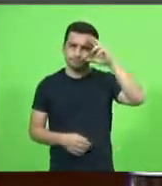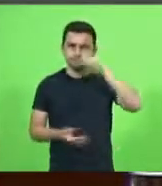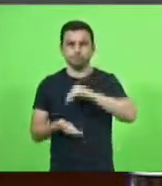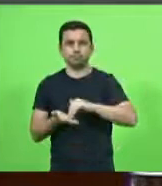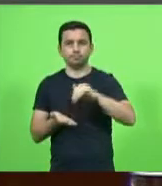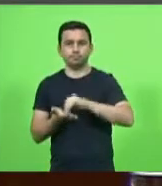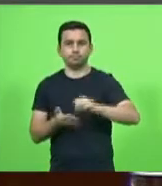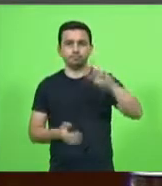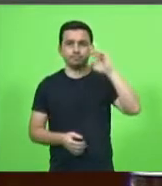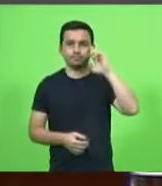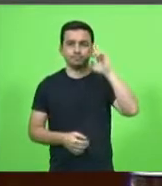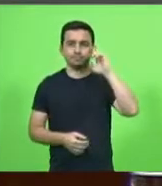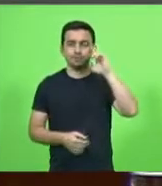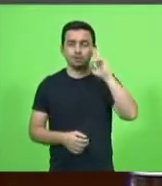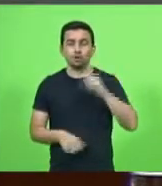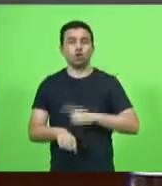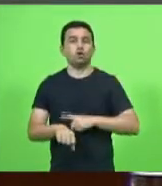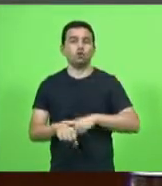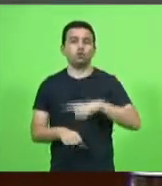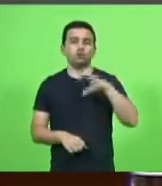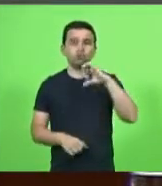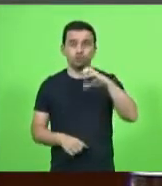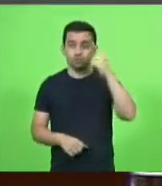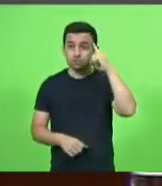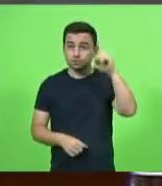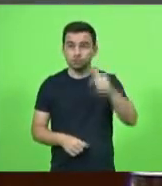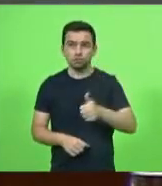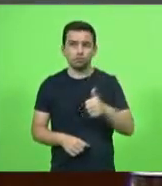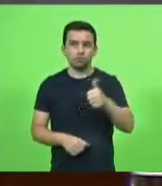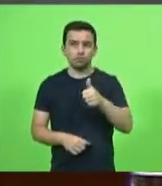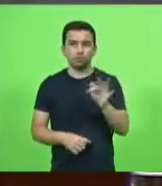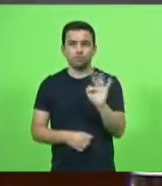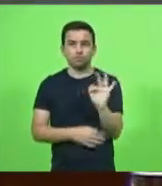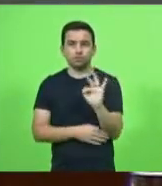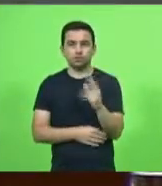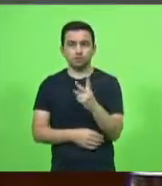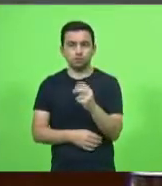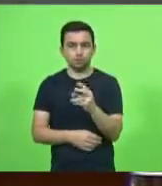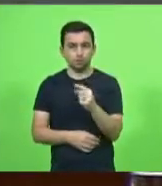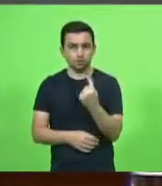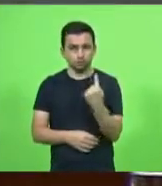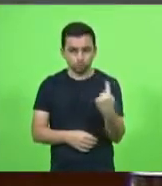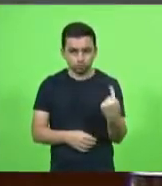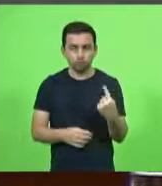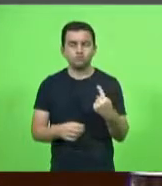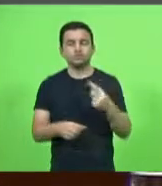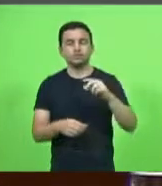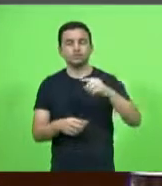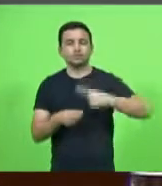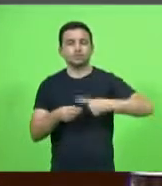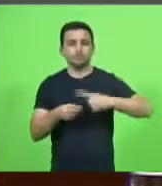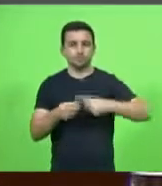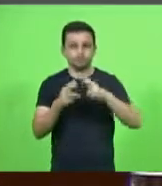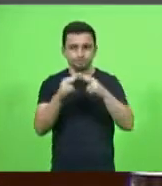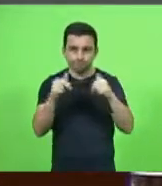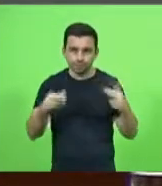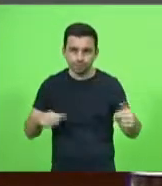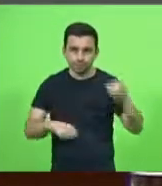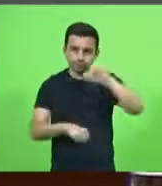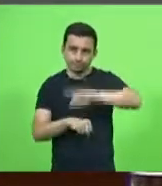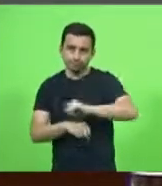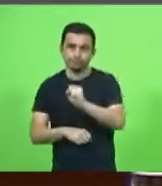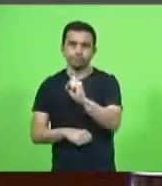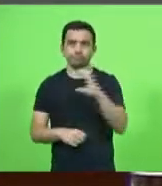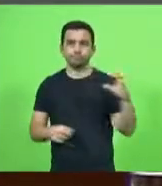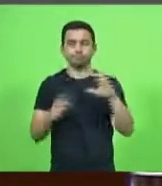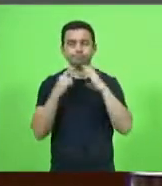Minuto. Às 9 horas do dia 11 de fevereiro do ano 2021, nessa cidade de Florianópolis, capital do Estado de Santa Catarina, reuniu-se a Assembleia